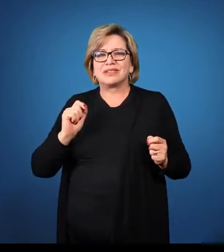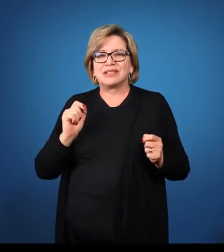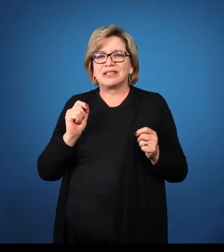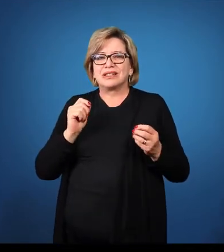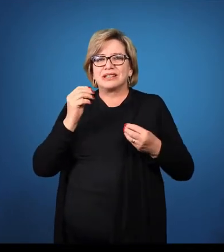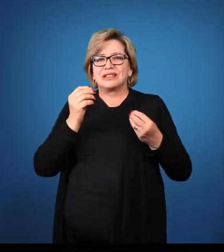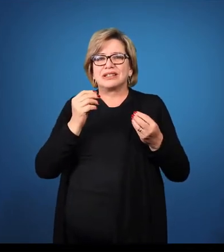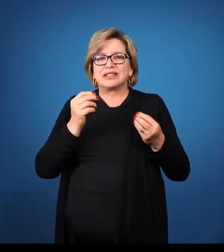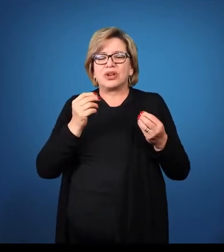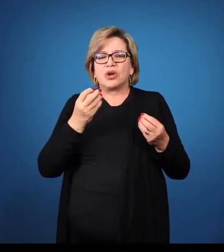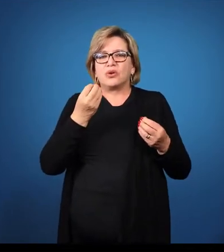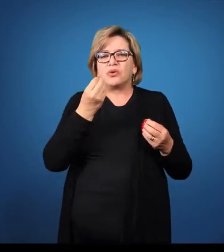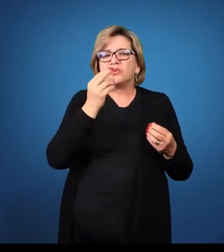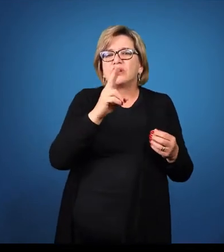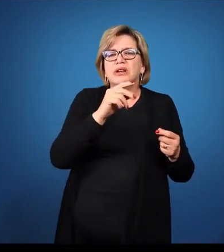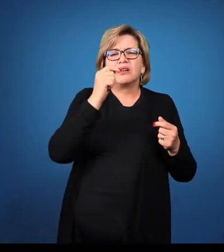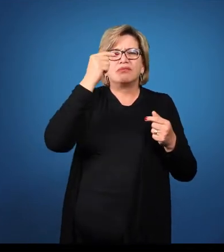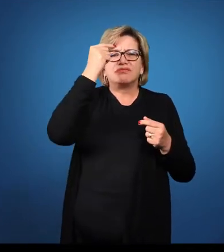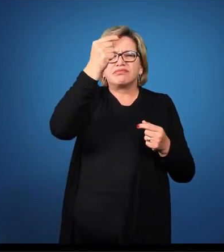Felites.